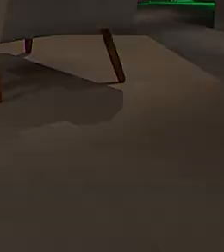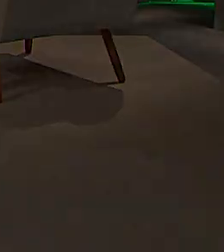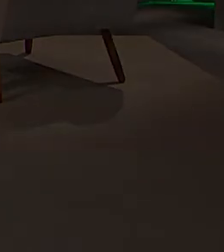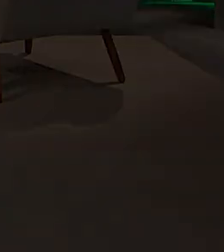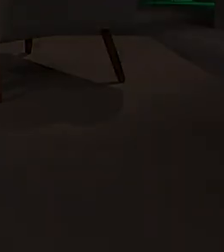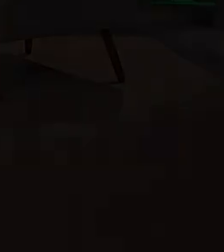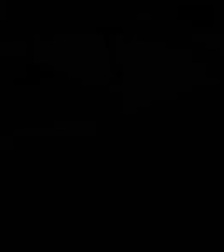Transcrição Quintena